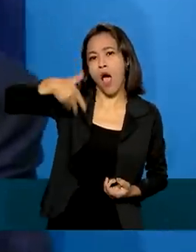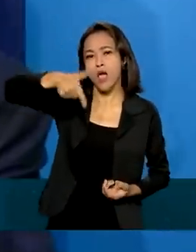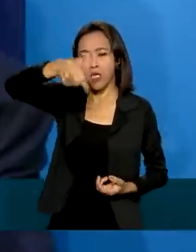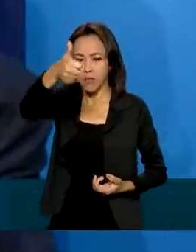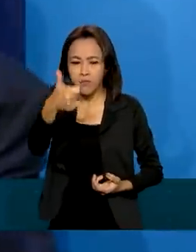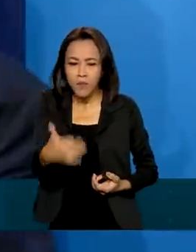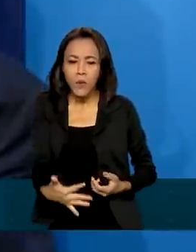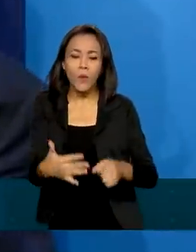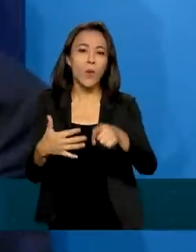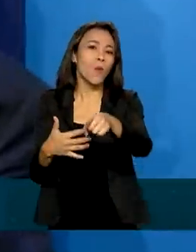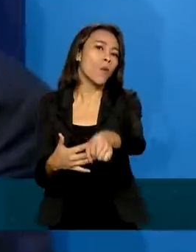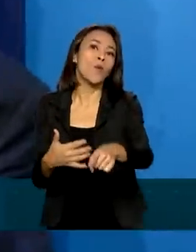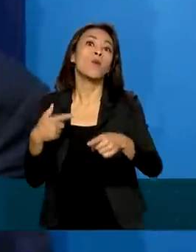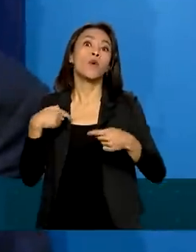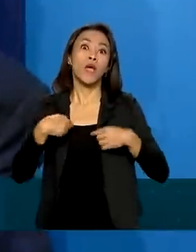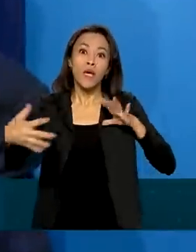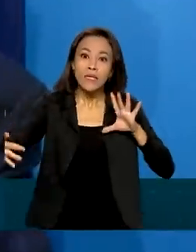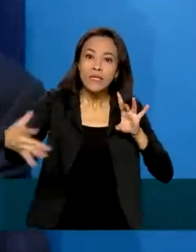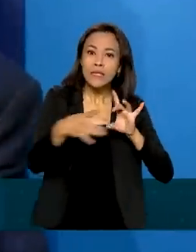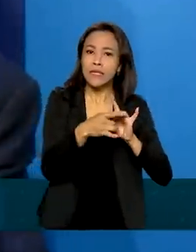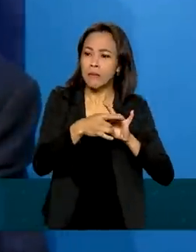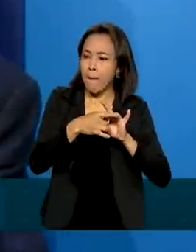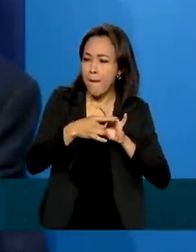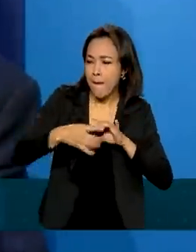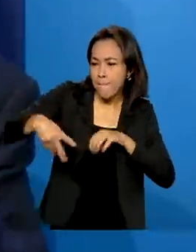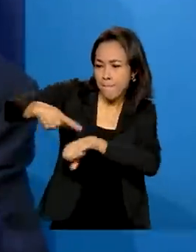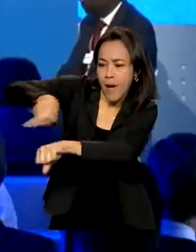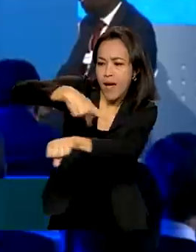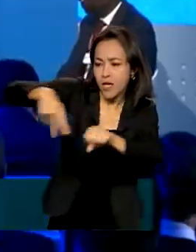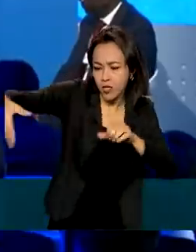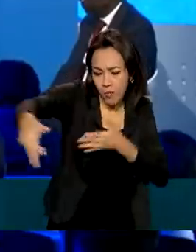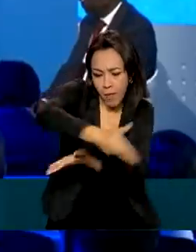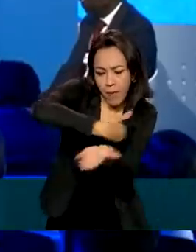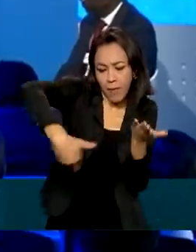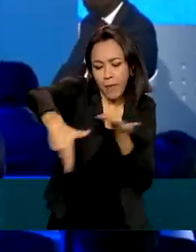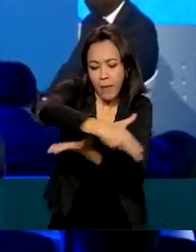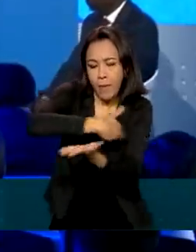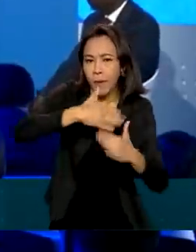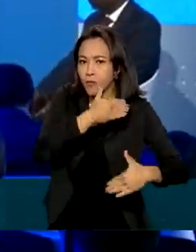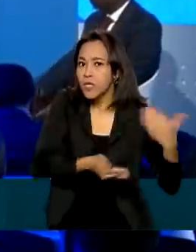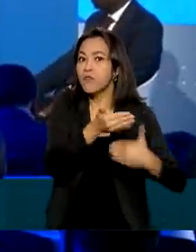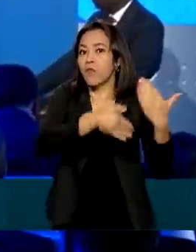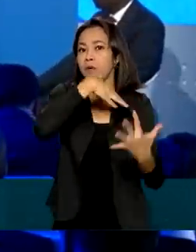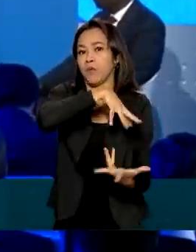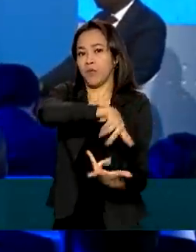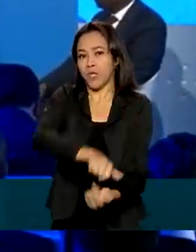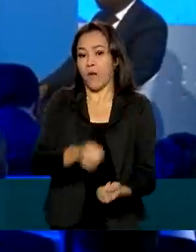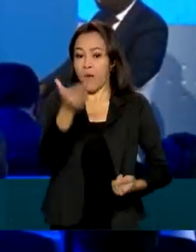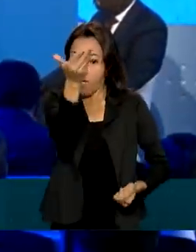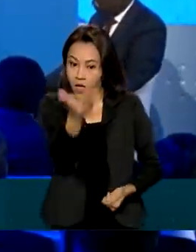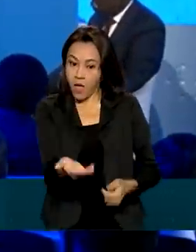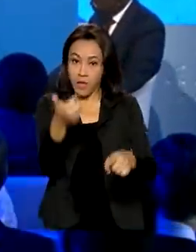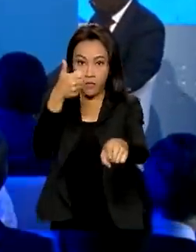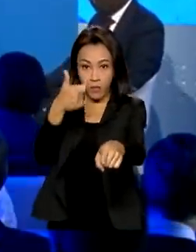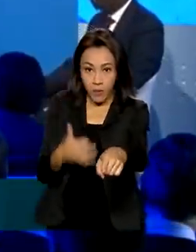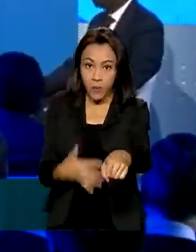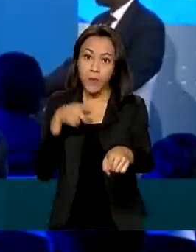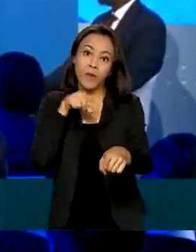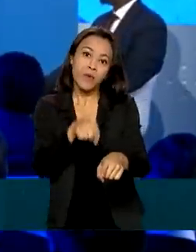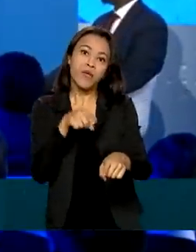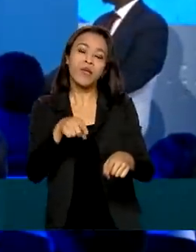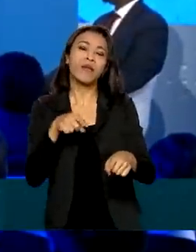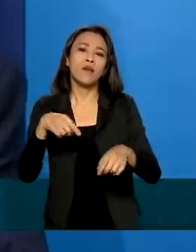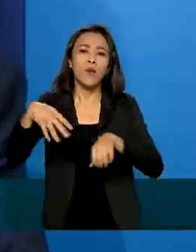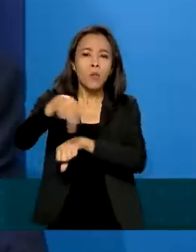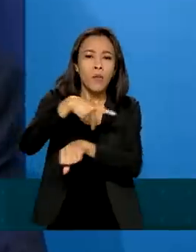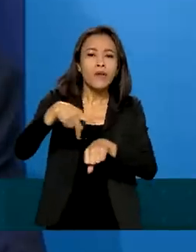defendeu uma maior integração entre os países para o crescimento mundial. Para Guedes, nações que agem para retardar o